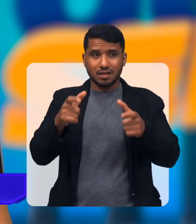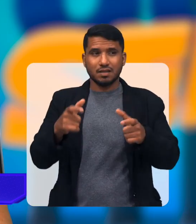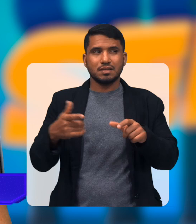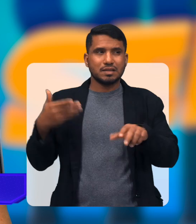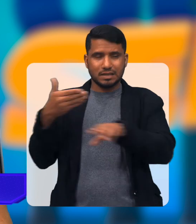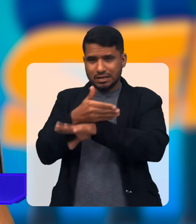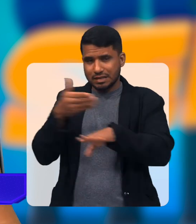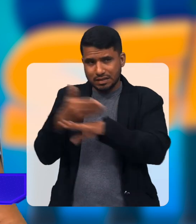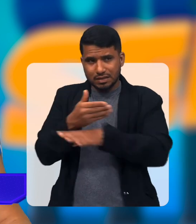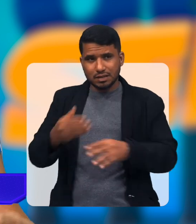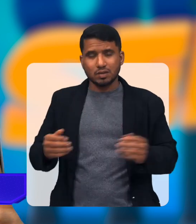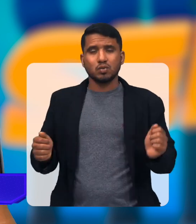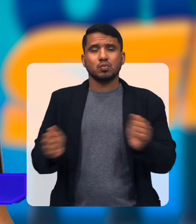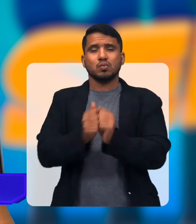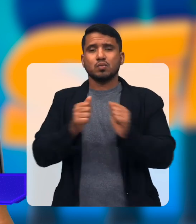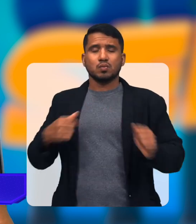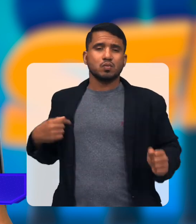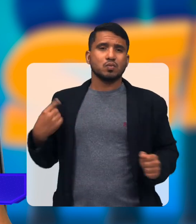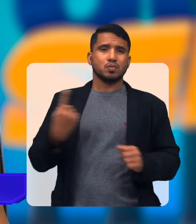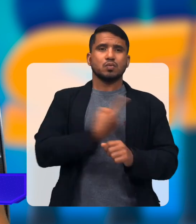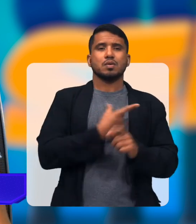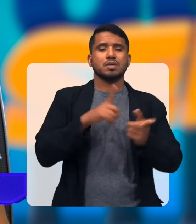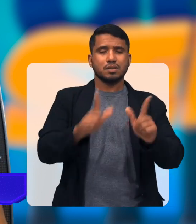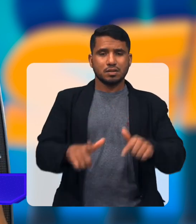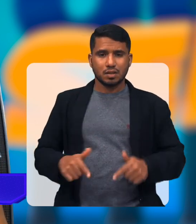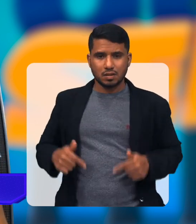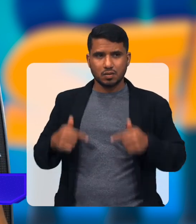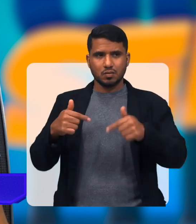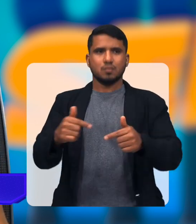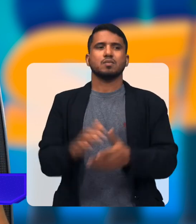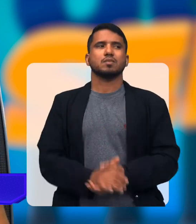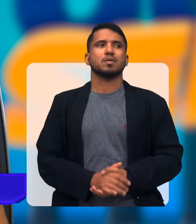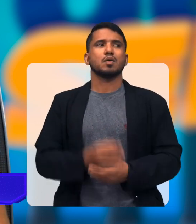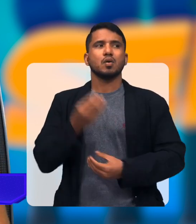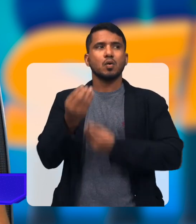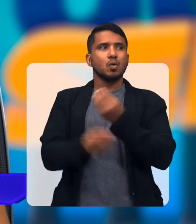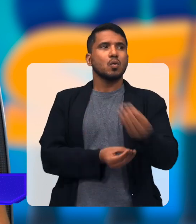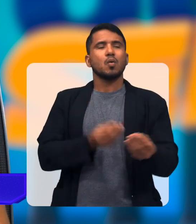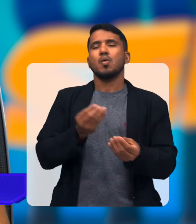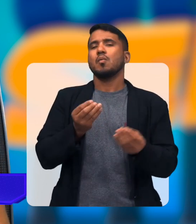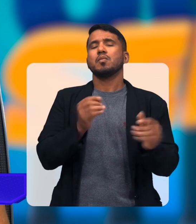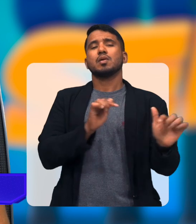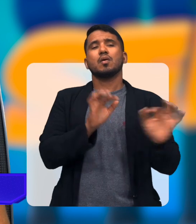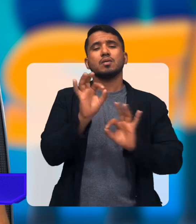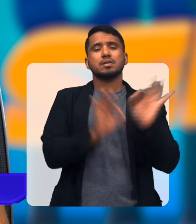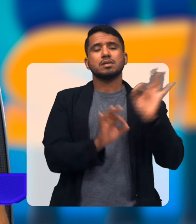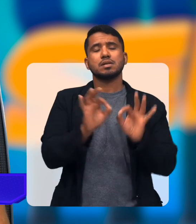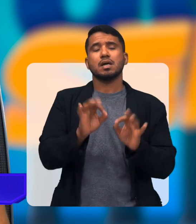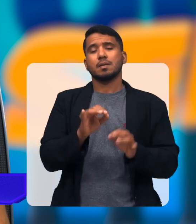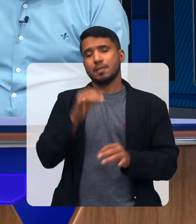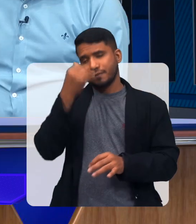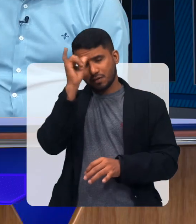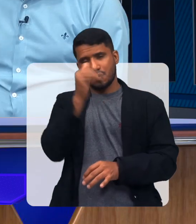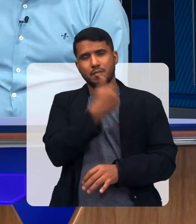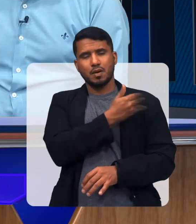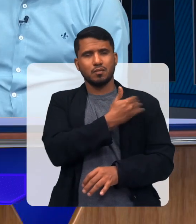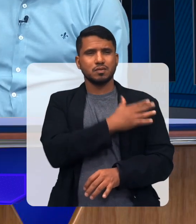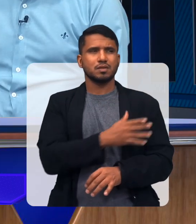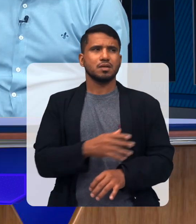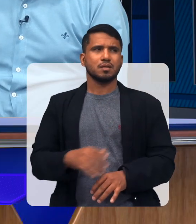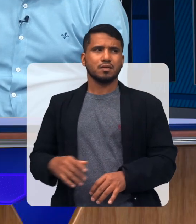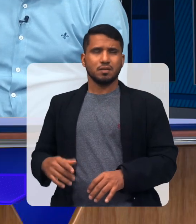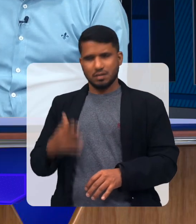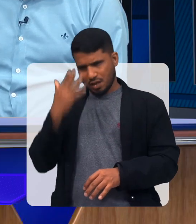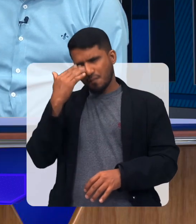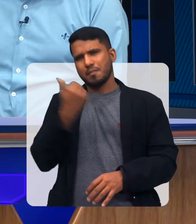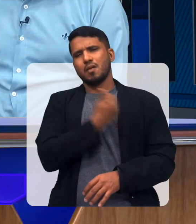sociedade Se engaje Juntamente Conosco Nessa luta E como está sendo Trabalhado Por exemplo